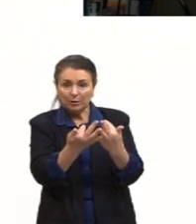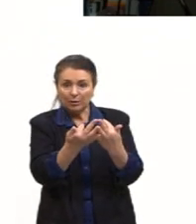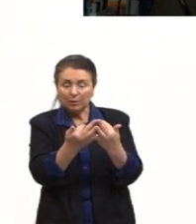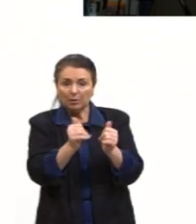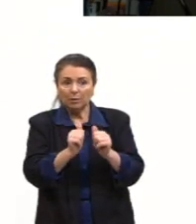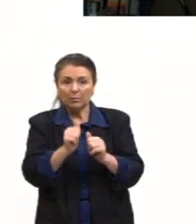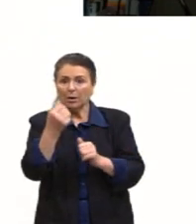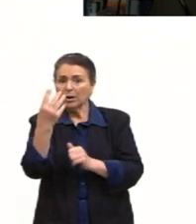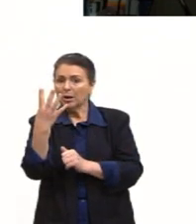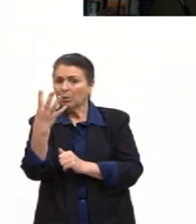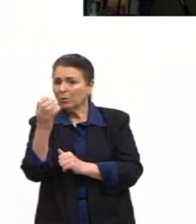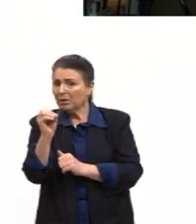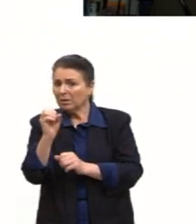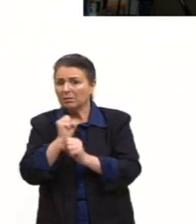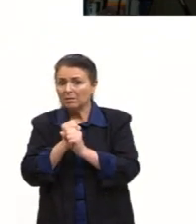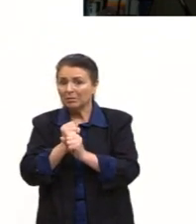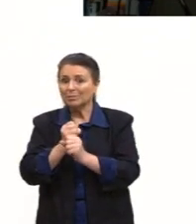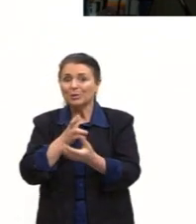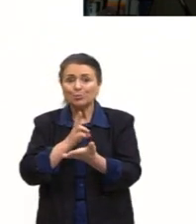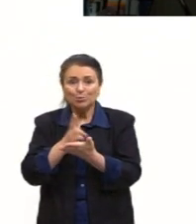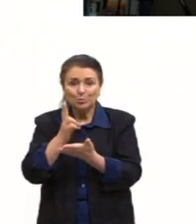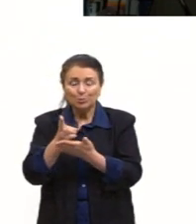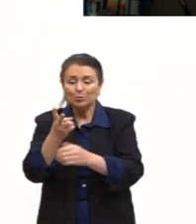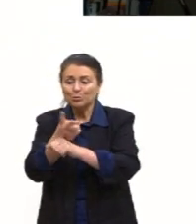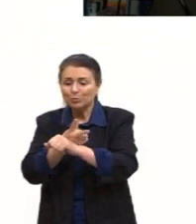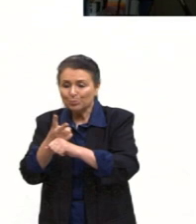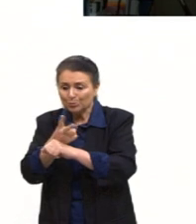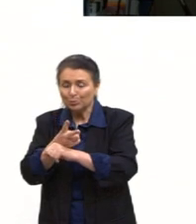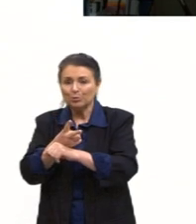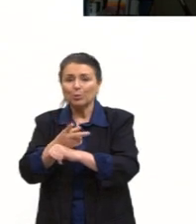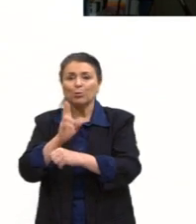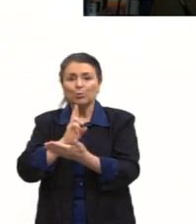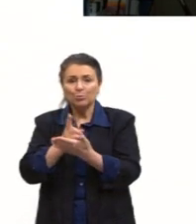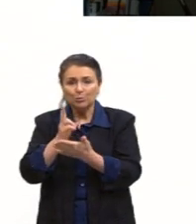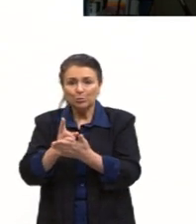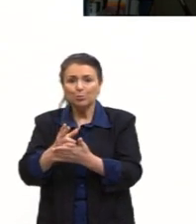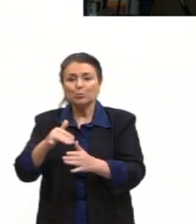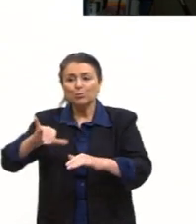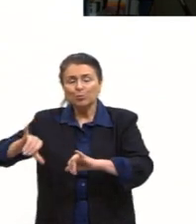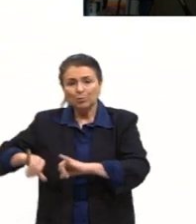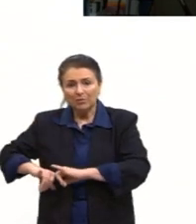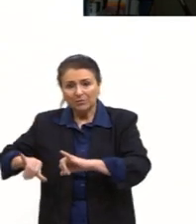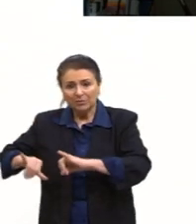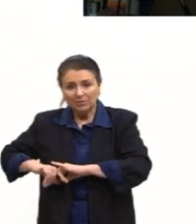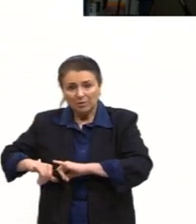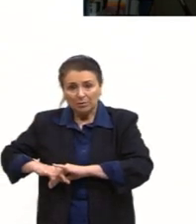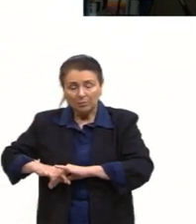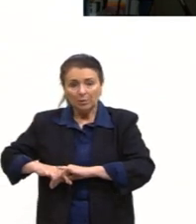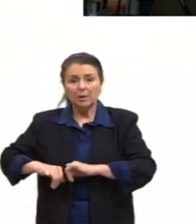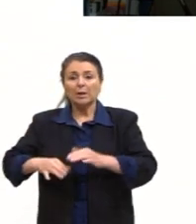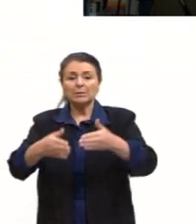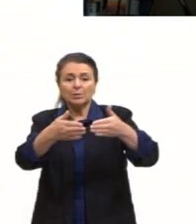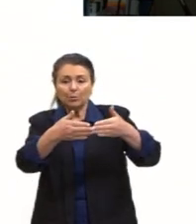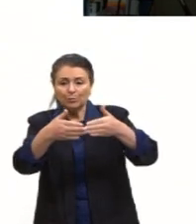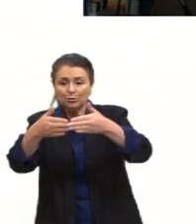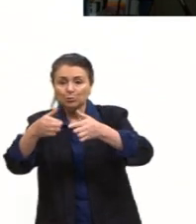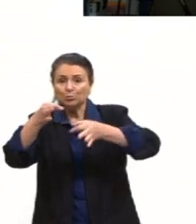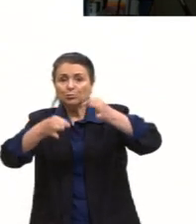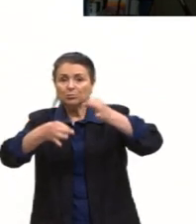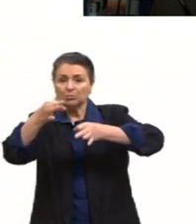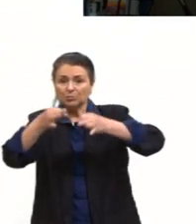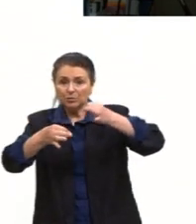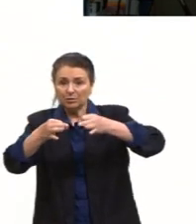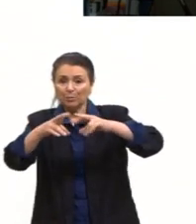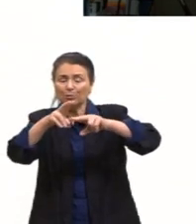mas seguem com o seu luto, com a sua dor, e seguem tentando reivindicar justiça para os seus familiares.